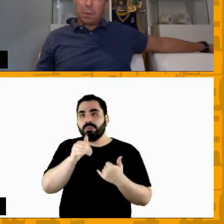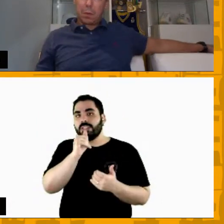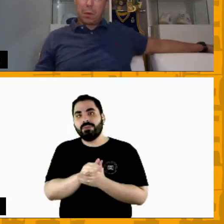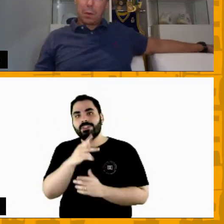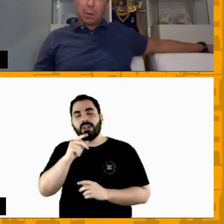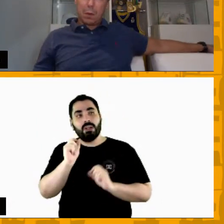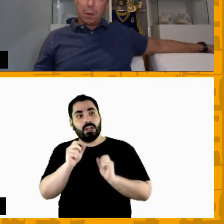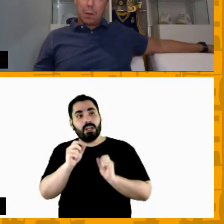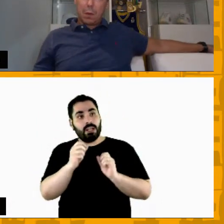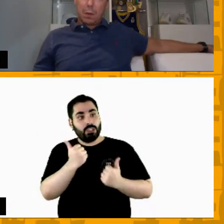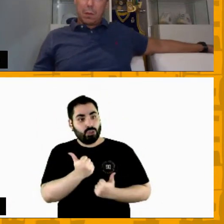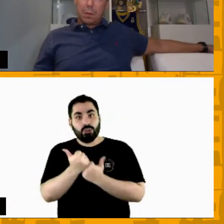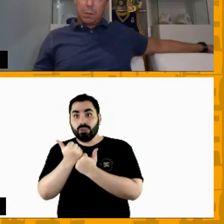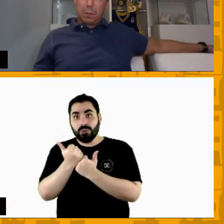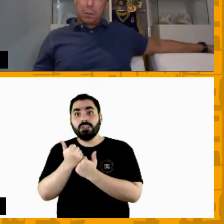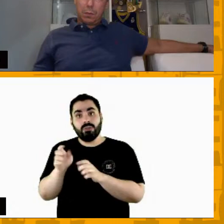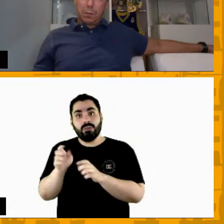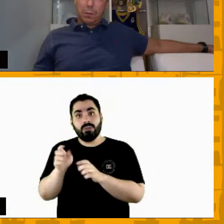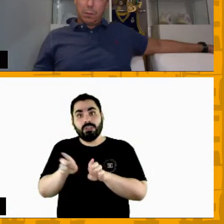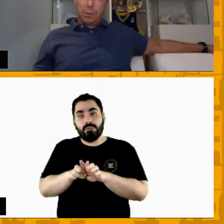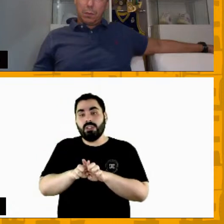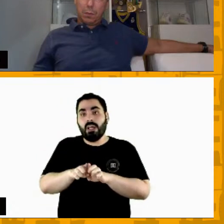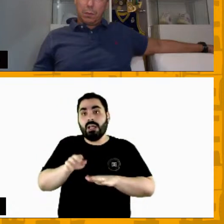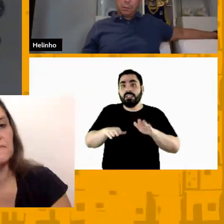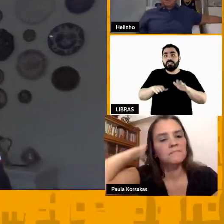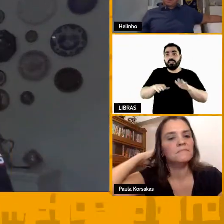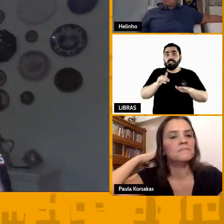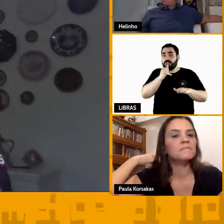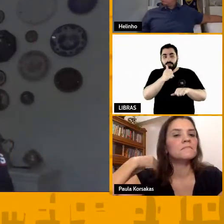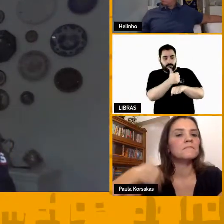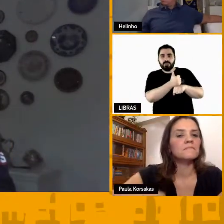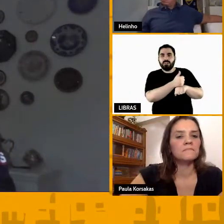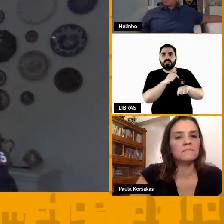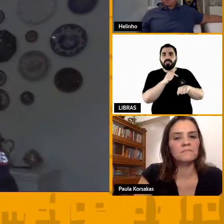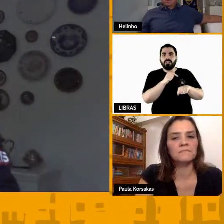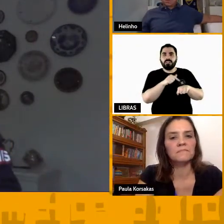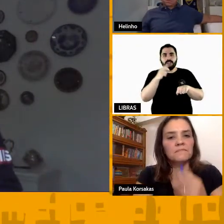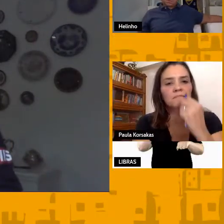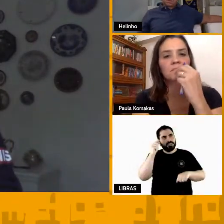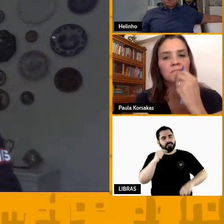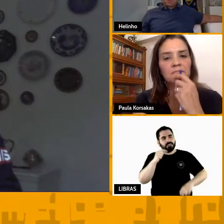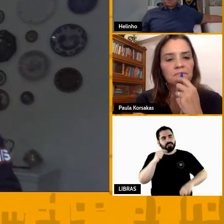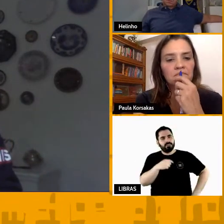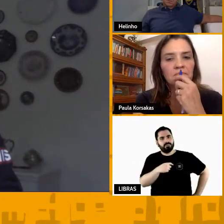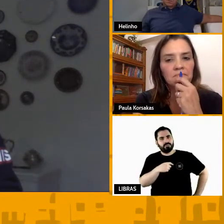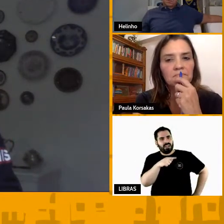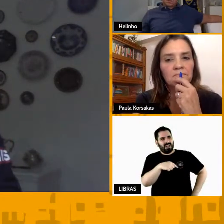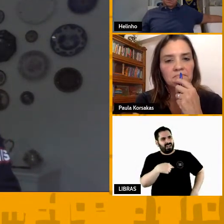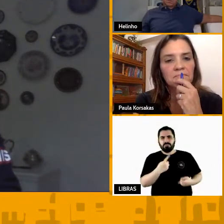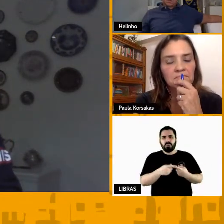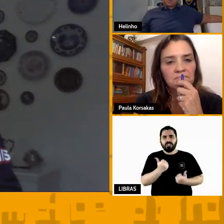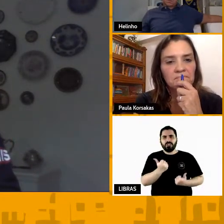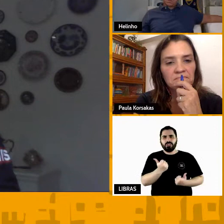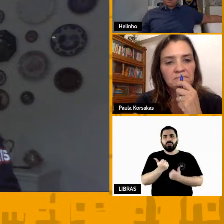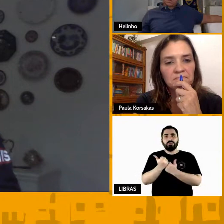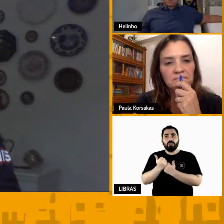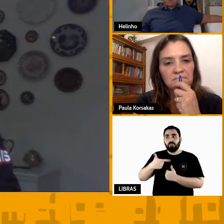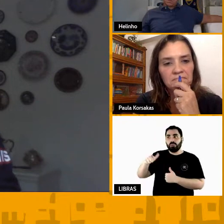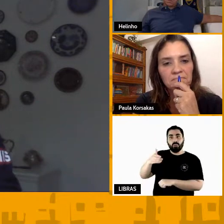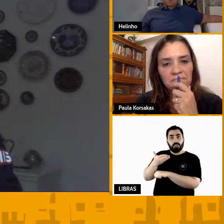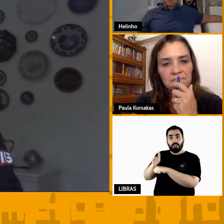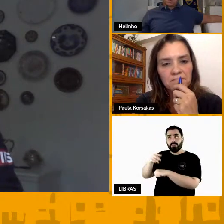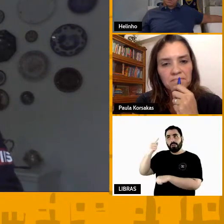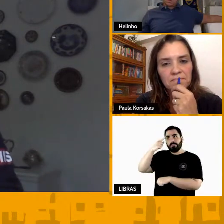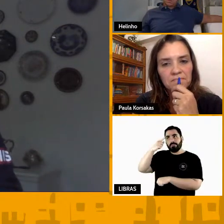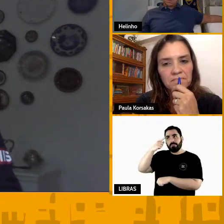Porque o atleta tem um pensamento, o treinador está com outro pensamento, e aquela comunicação